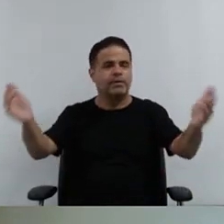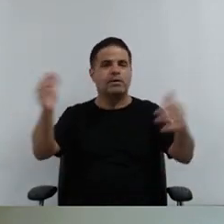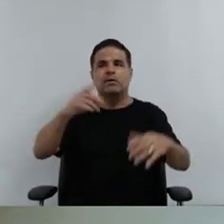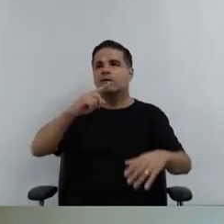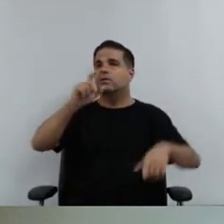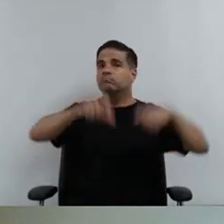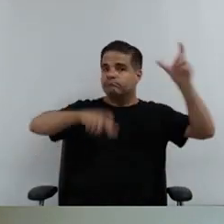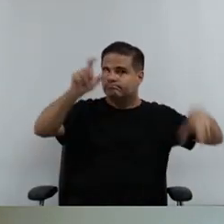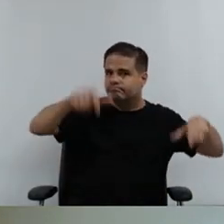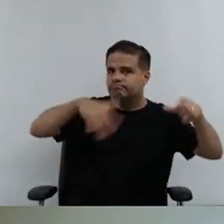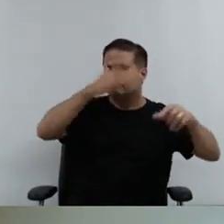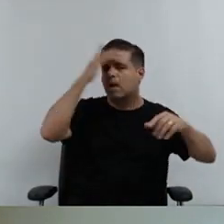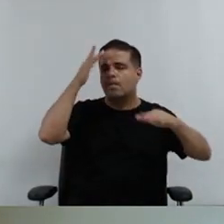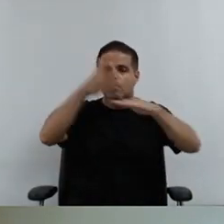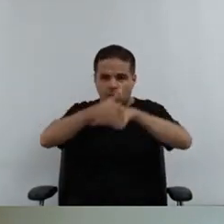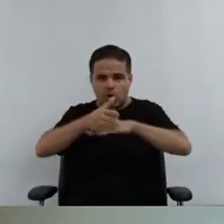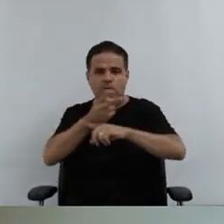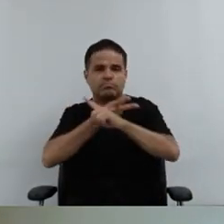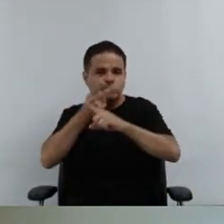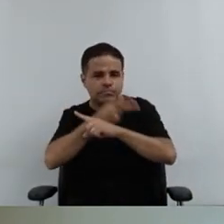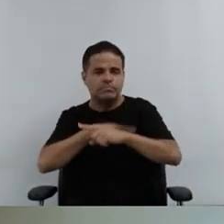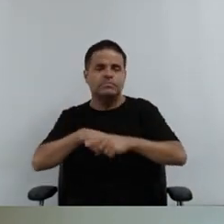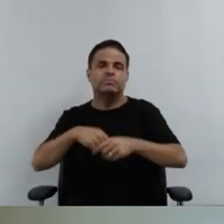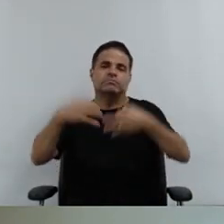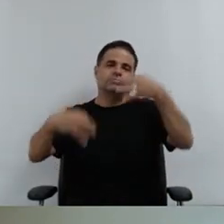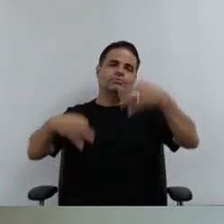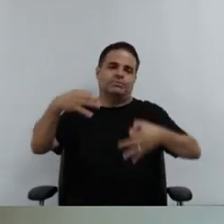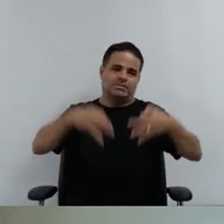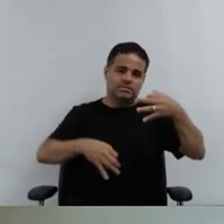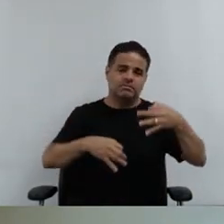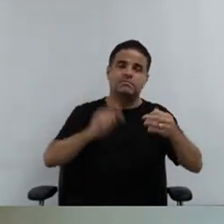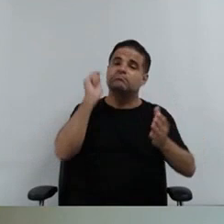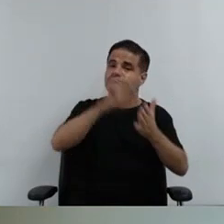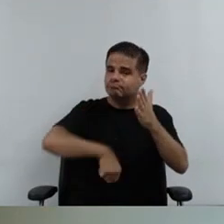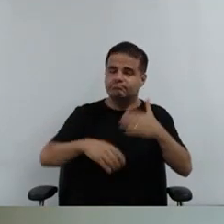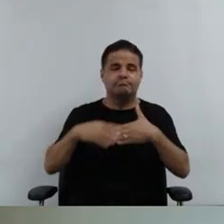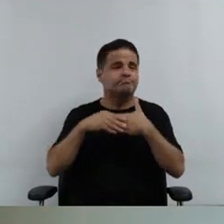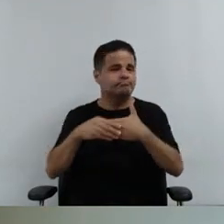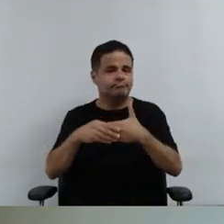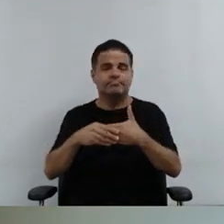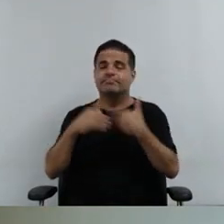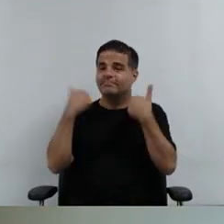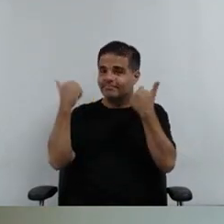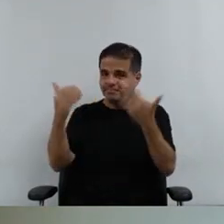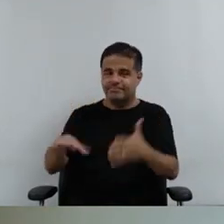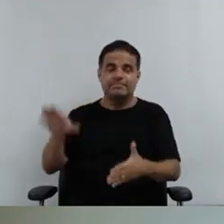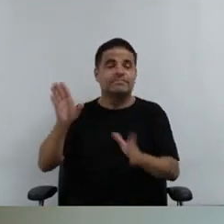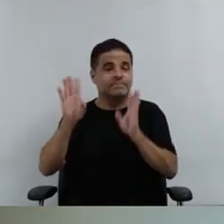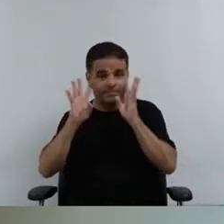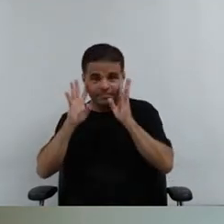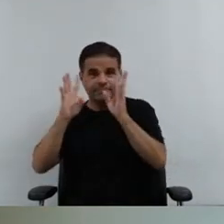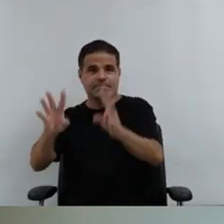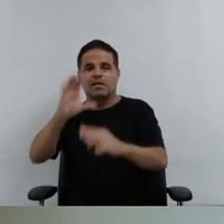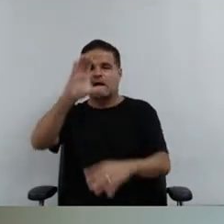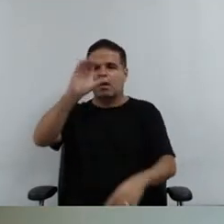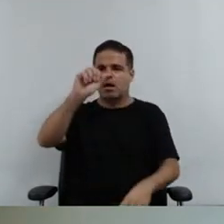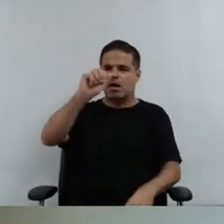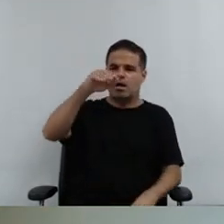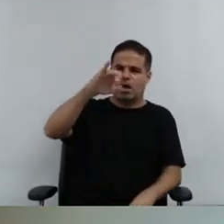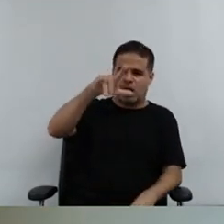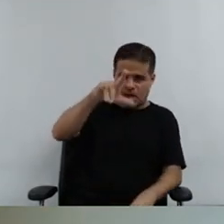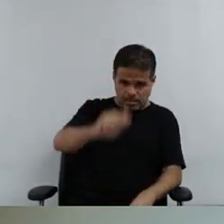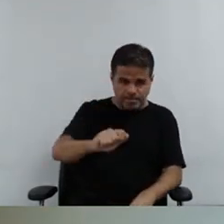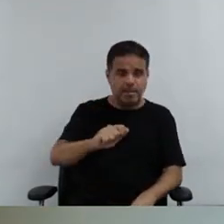de quem busca o acesso à justiça, registrar também um cumprimento especial à nossa ouvidora, né, à Camila Marques,